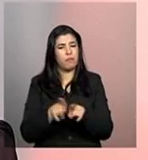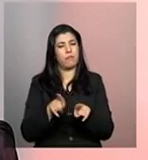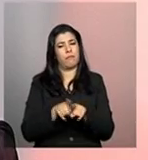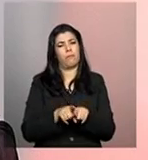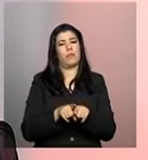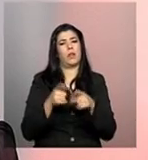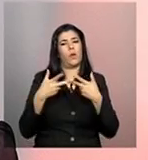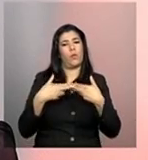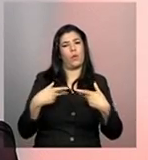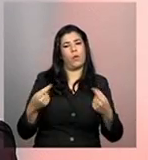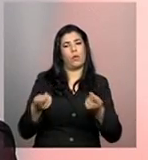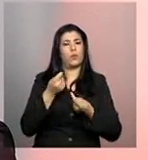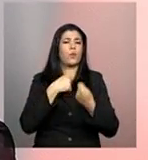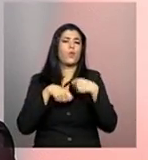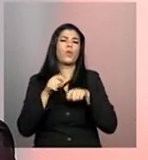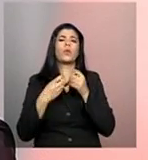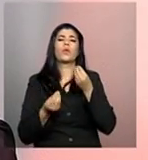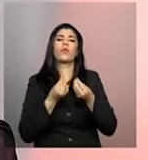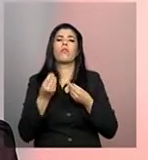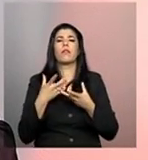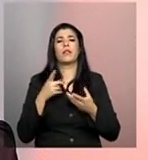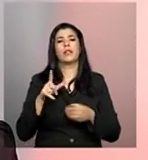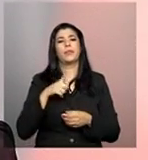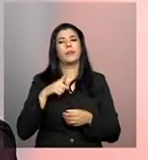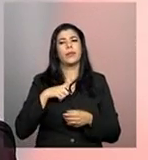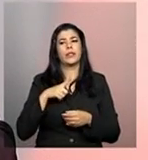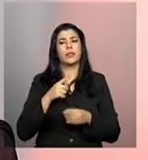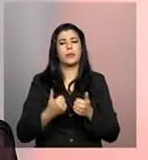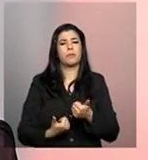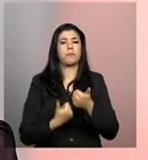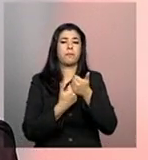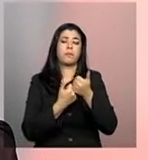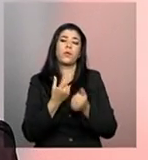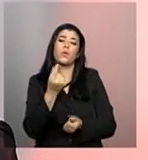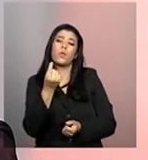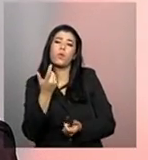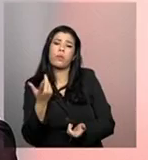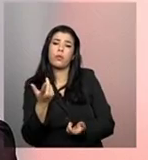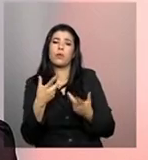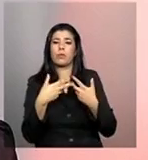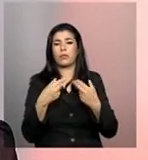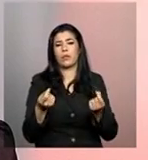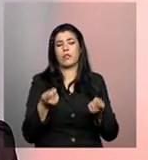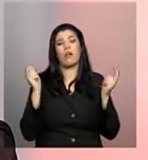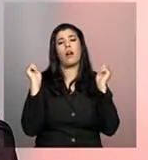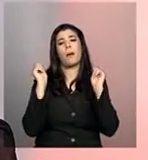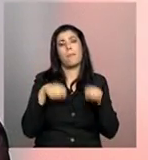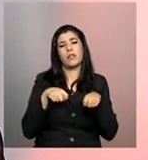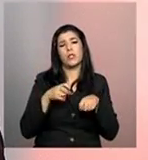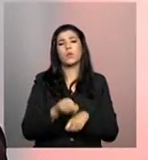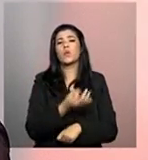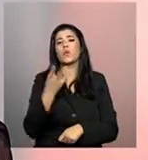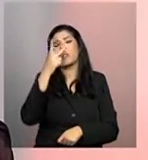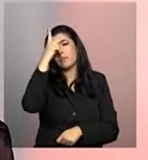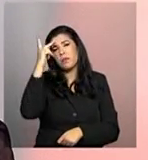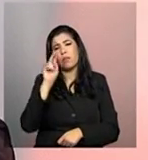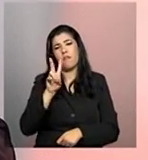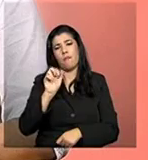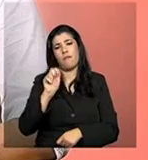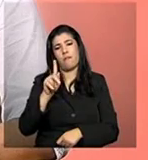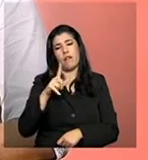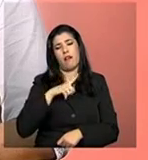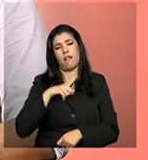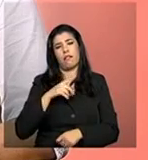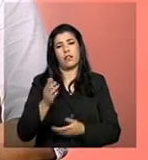a questão dos recursos financeiros, como é que aquele serviço é mantido, quanto custa aquele serviço, qual a capacidade de atendimento, quantas vagas ele tem,